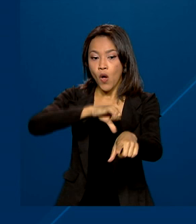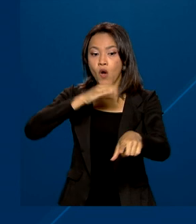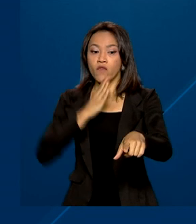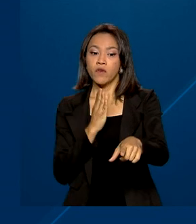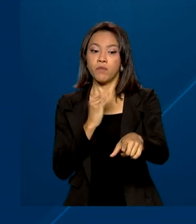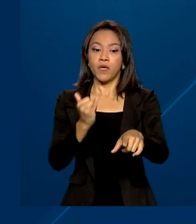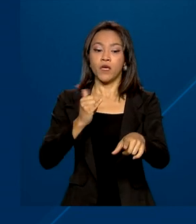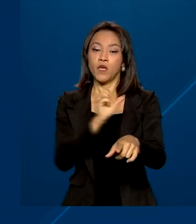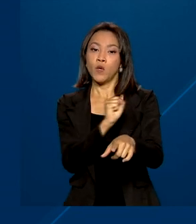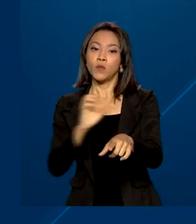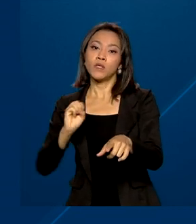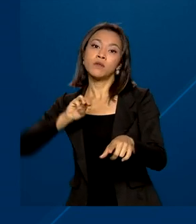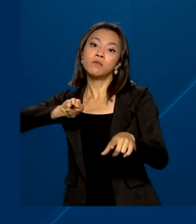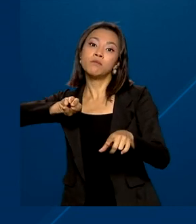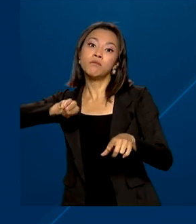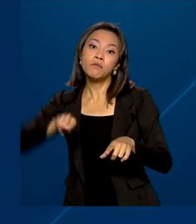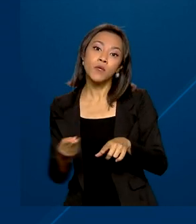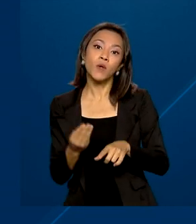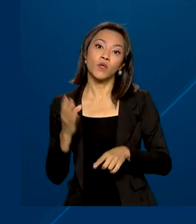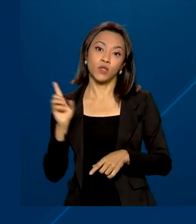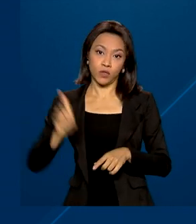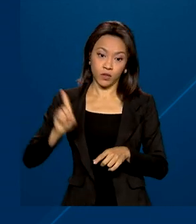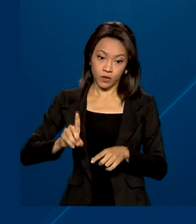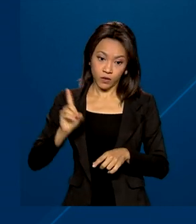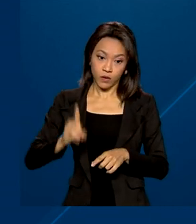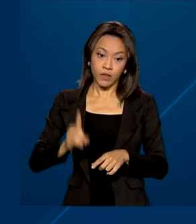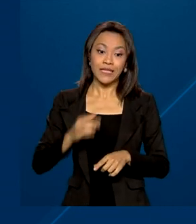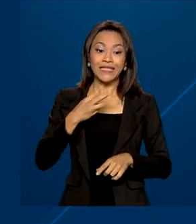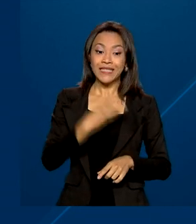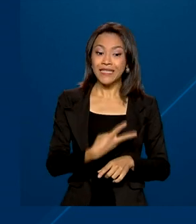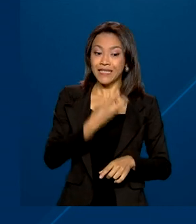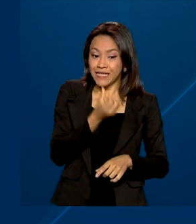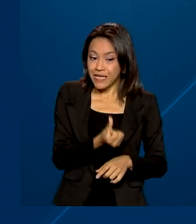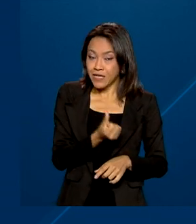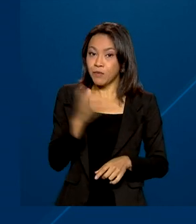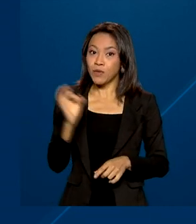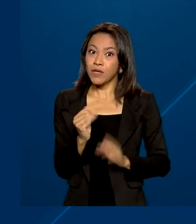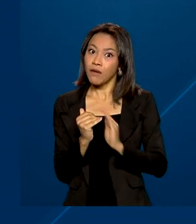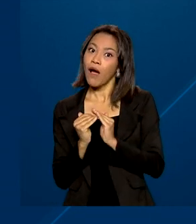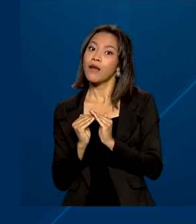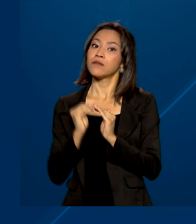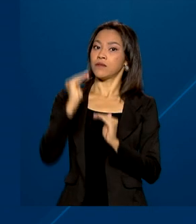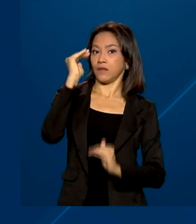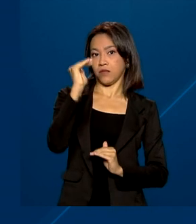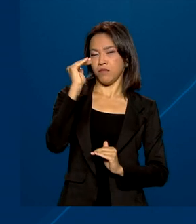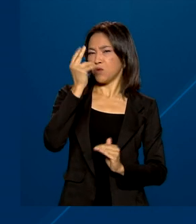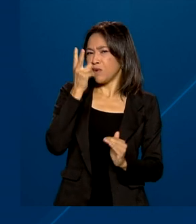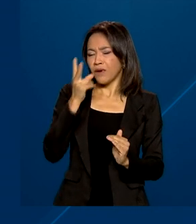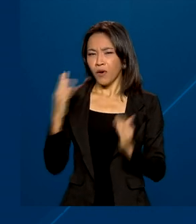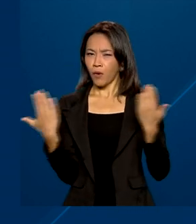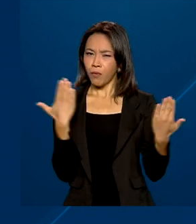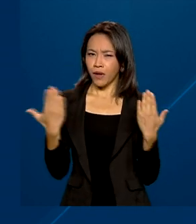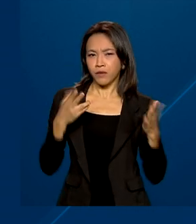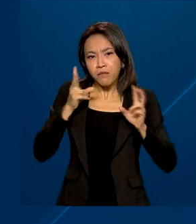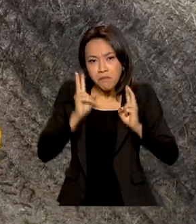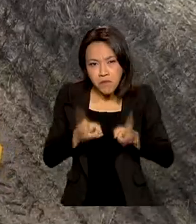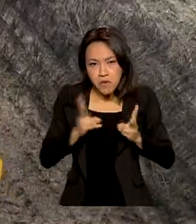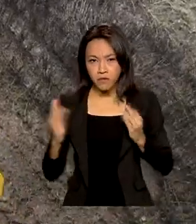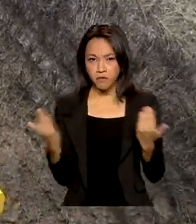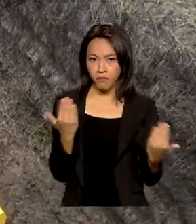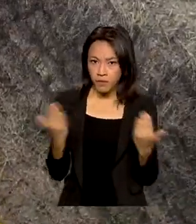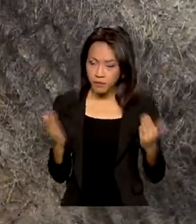800 milhões de dólares, 36,5% a mais do que os valores registrados no mesmo período do ano anterior.